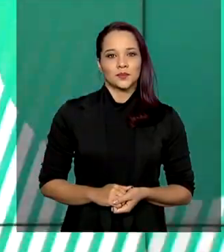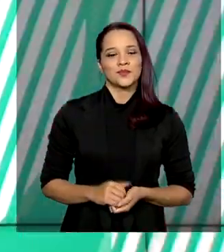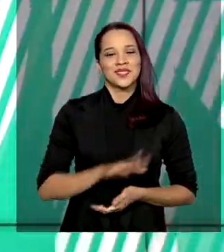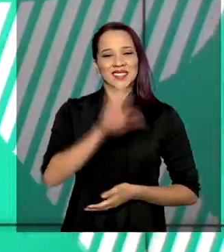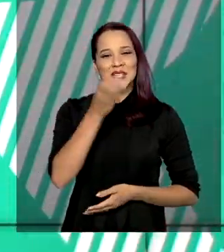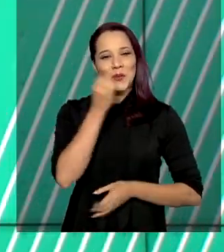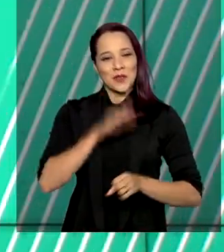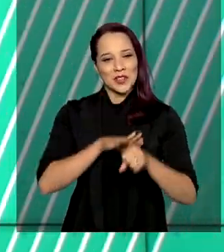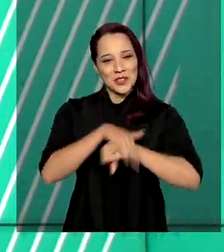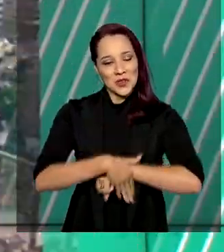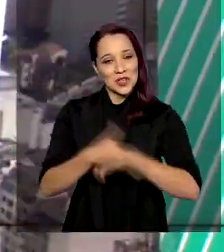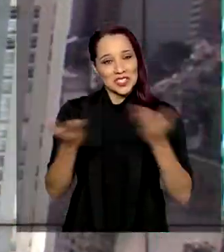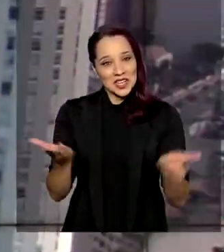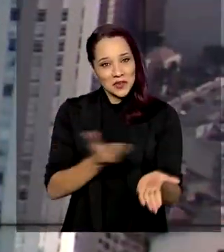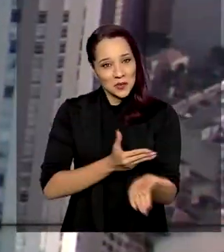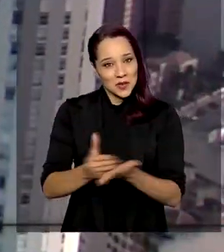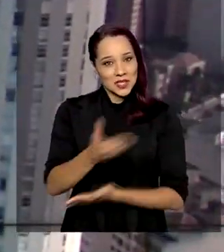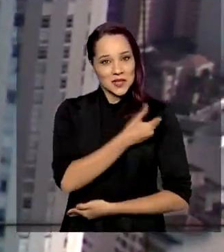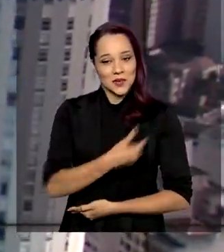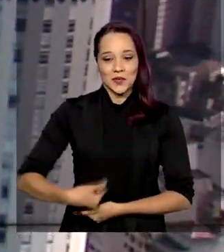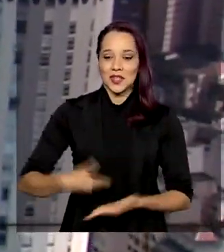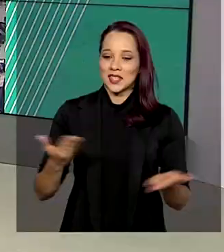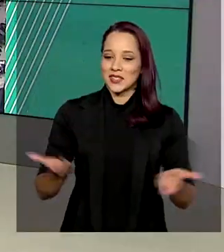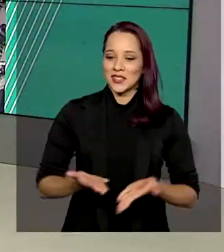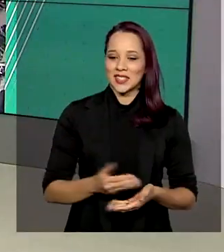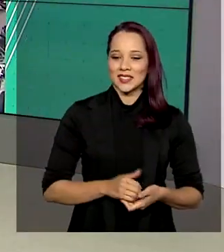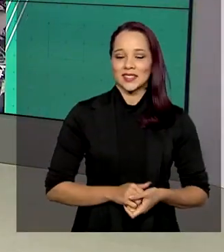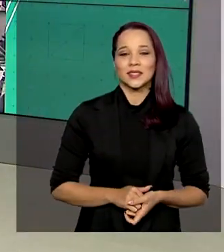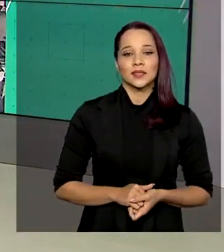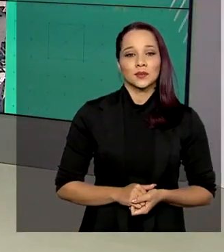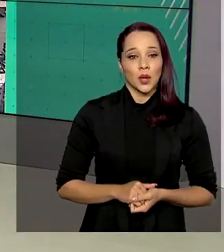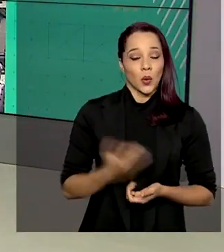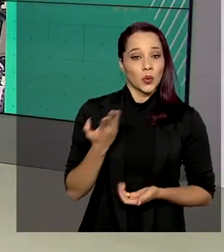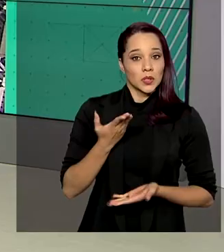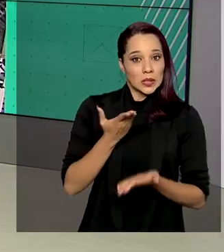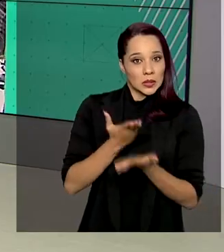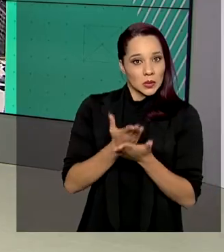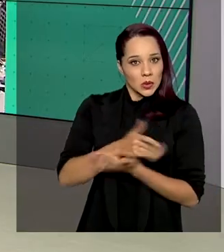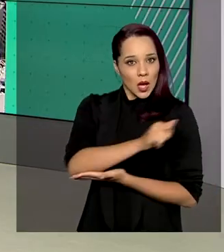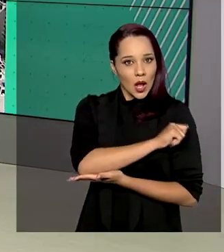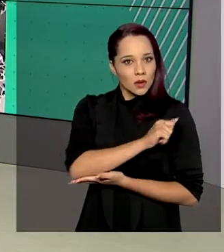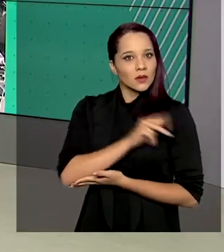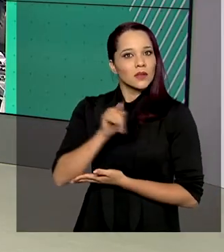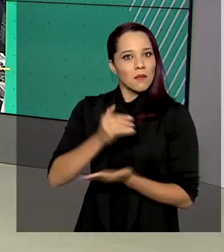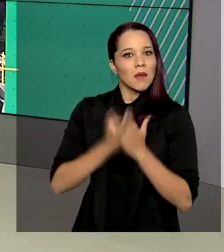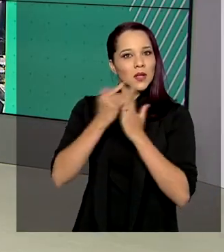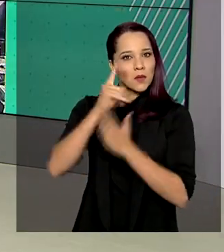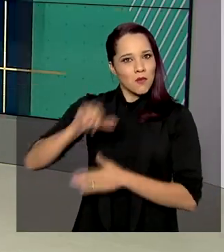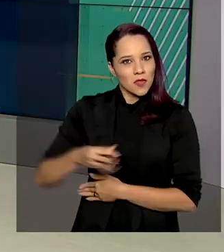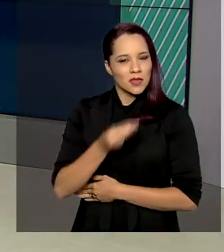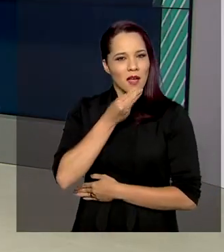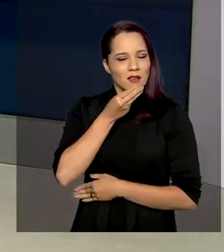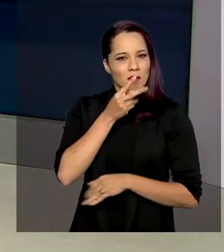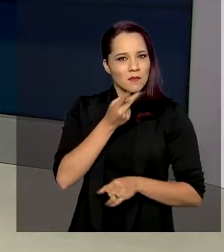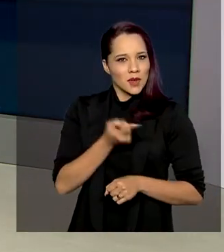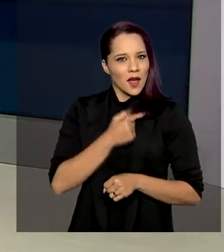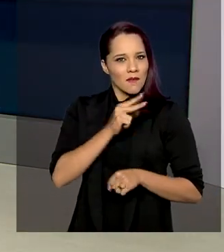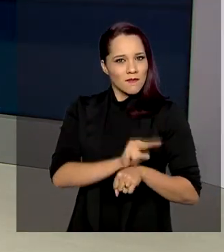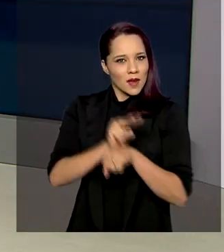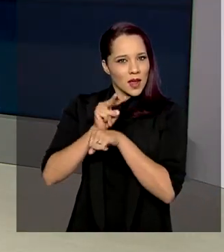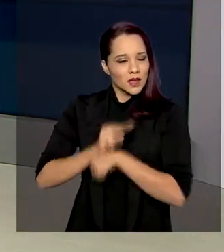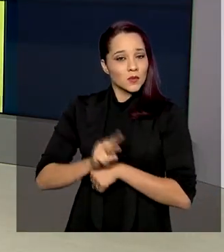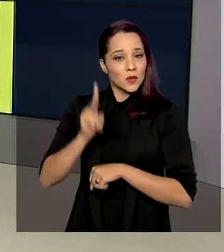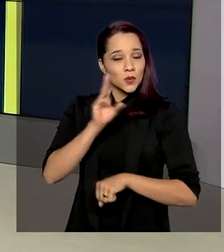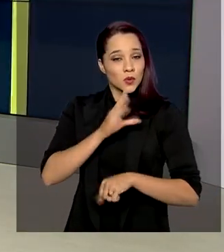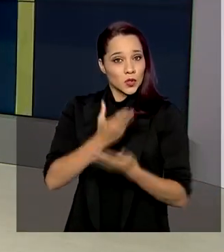Olá, boa noite. Estamos no ar com o Governo Agora. Os estudantes vão ter mais uma oportunidade para financiar os estudos em um